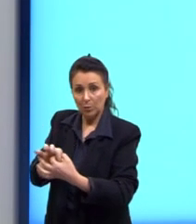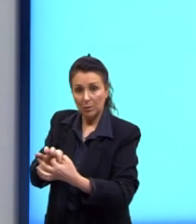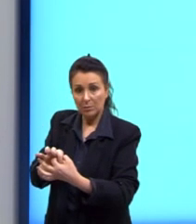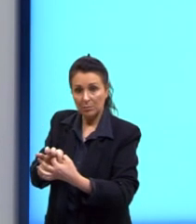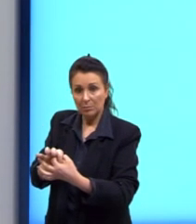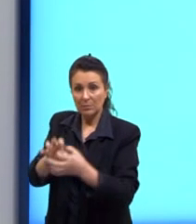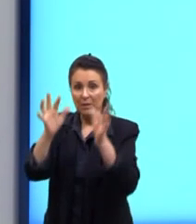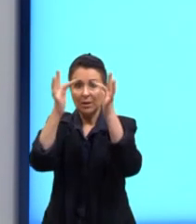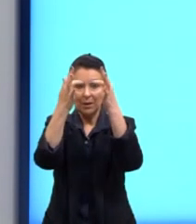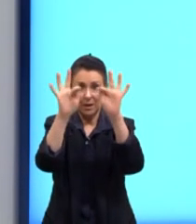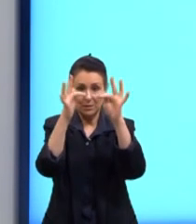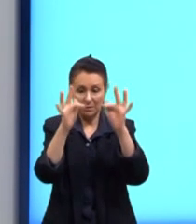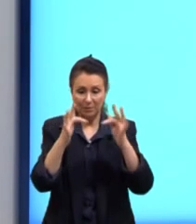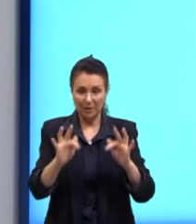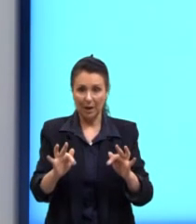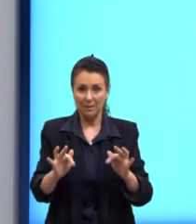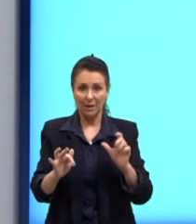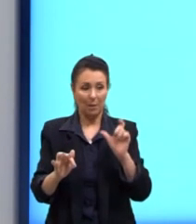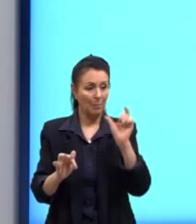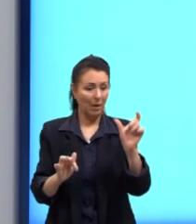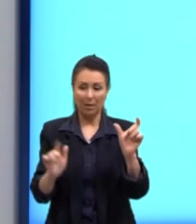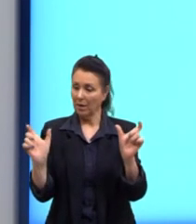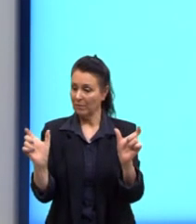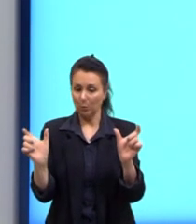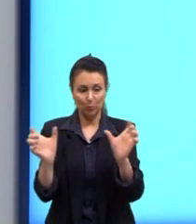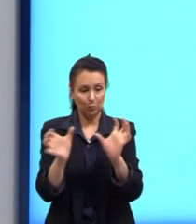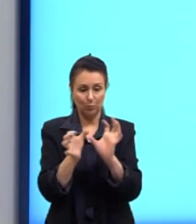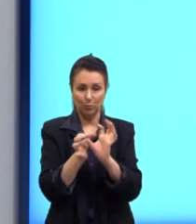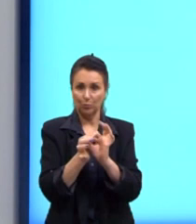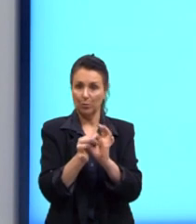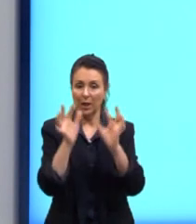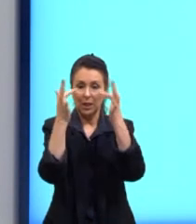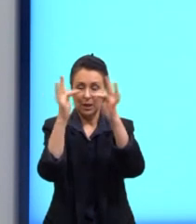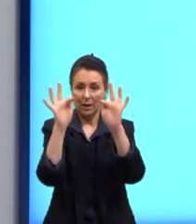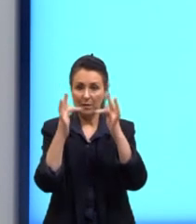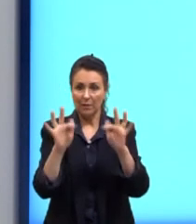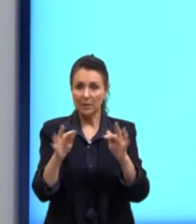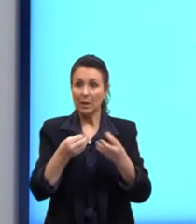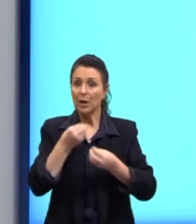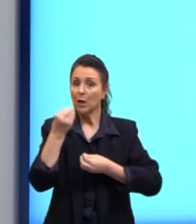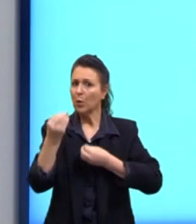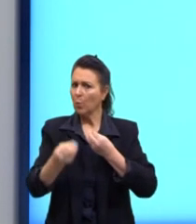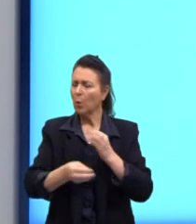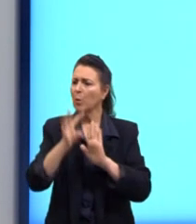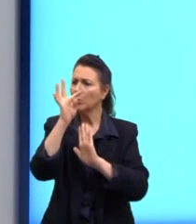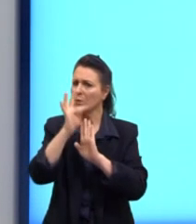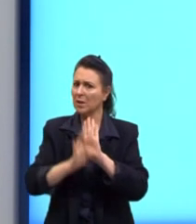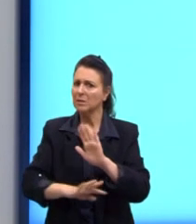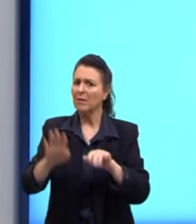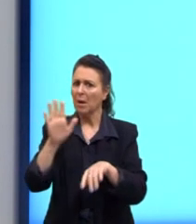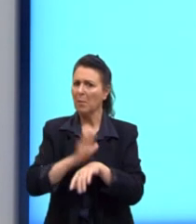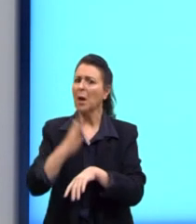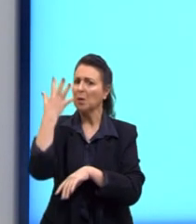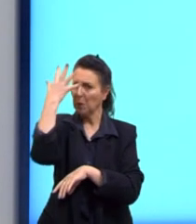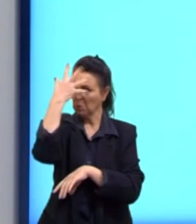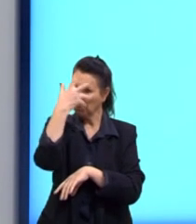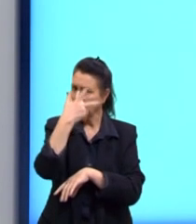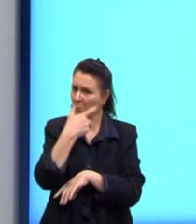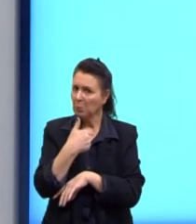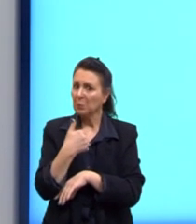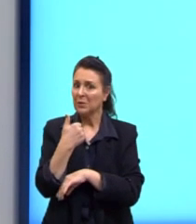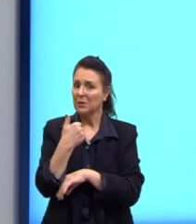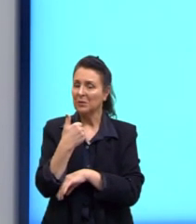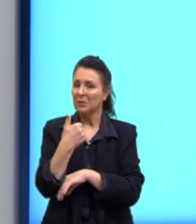frase na outra, para conectar uma palavra na outra dentro da frase. E como isso enriquece o texto, porque, desse